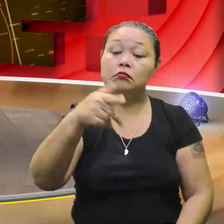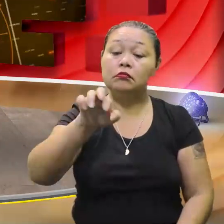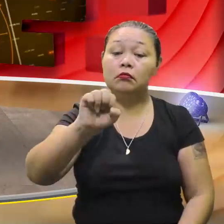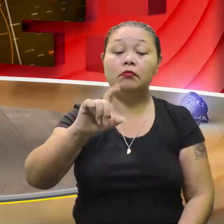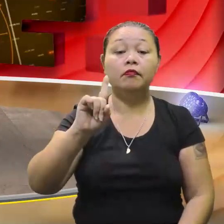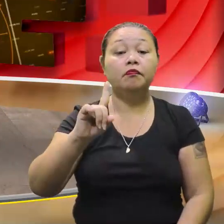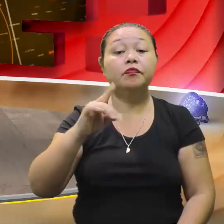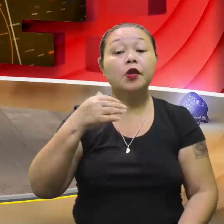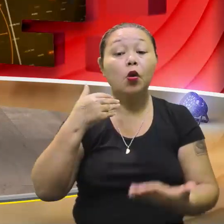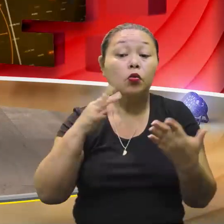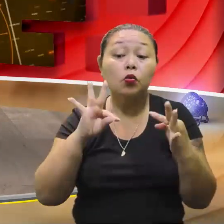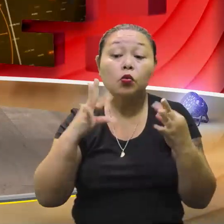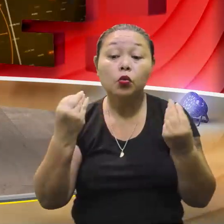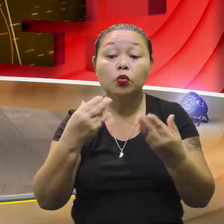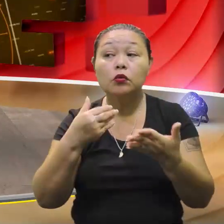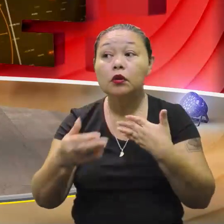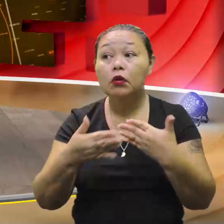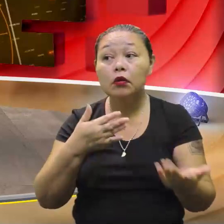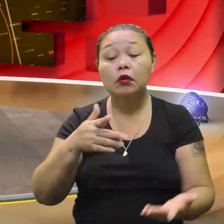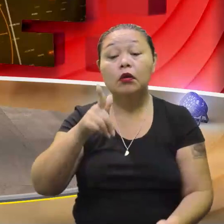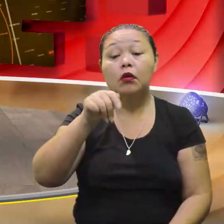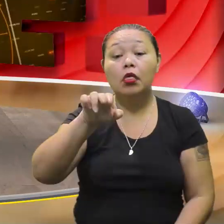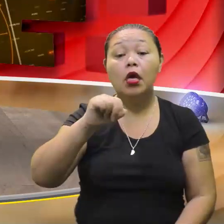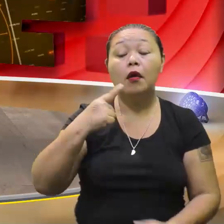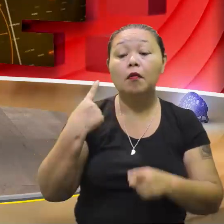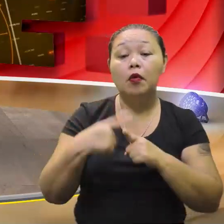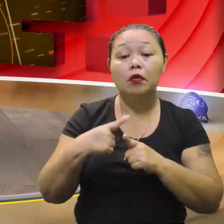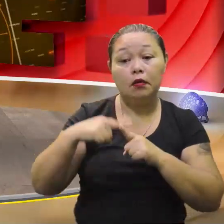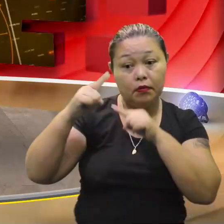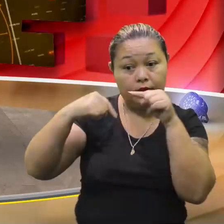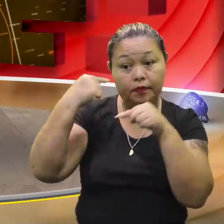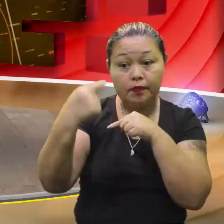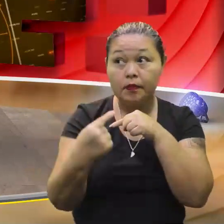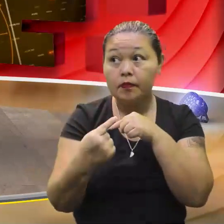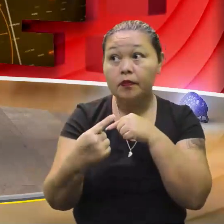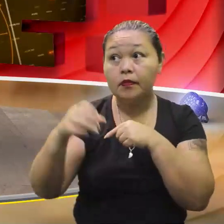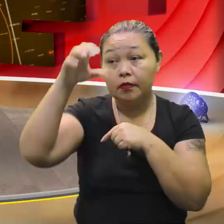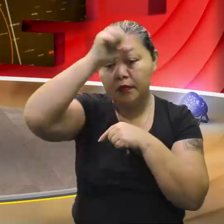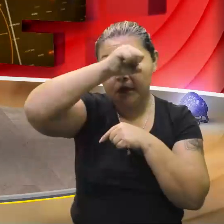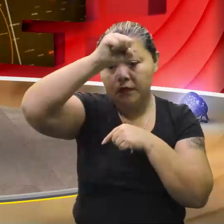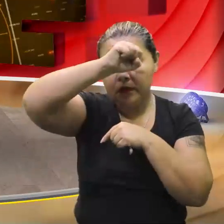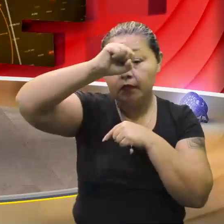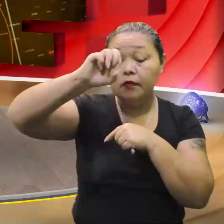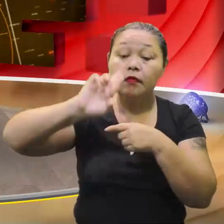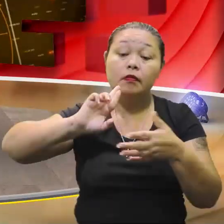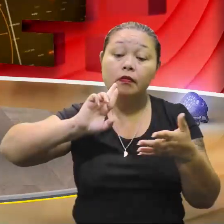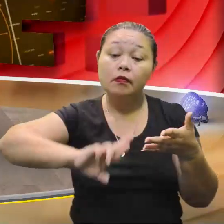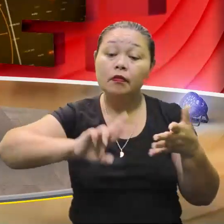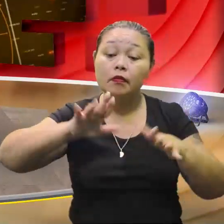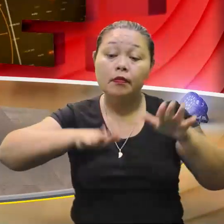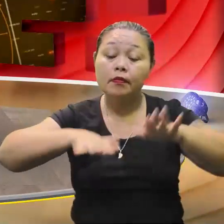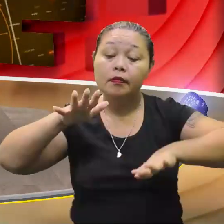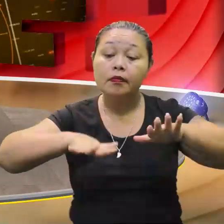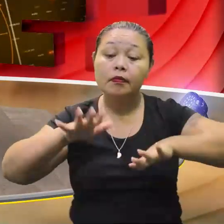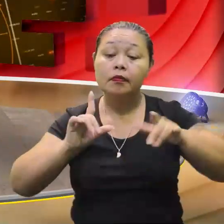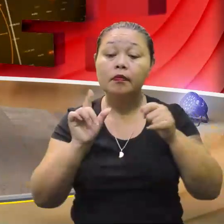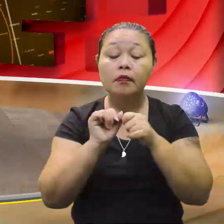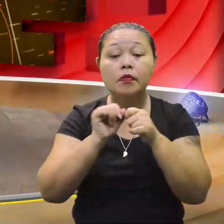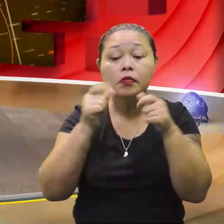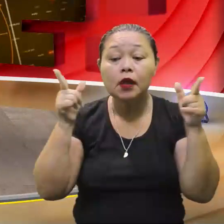essa informação toda e qualquer. Por quê? Porque mais na frente nós vamos aprender a resolver algumas de maneiras